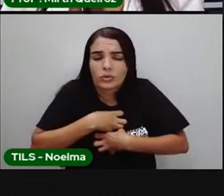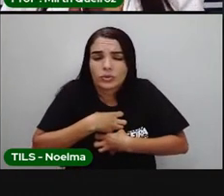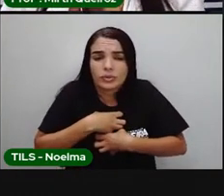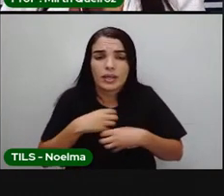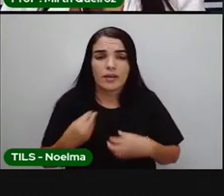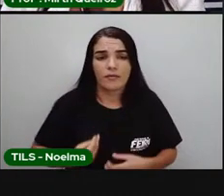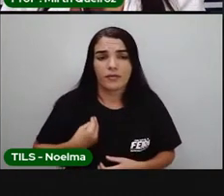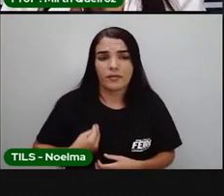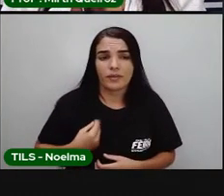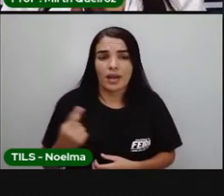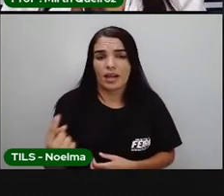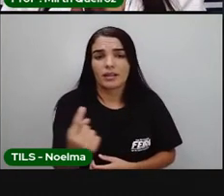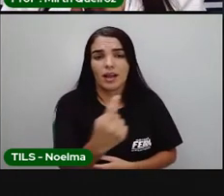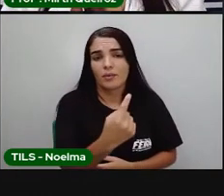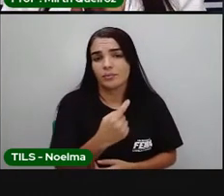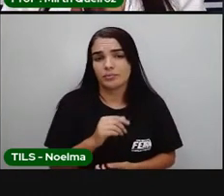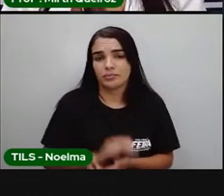habitat,